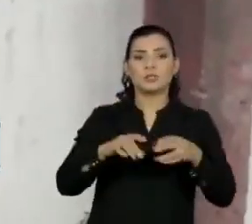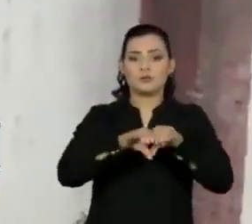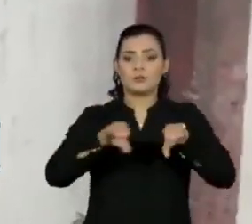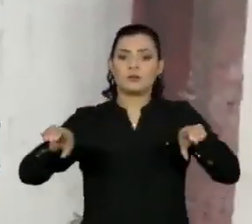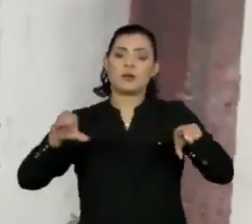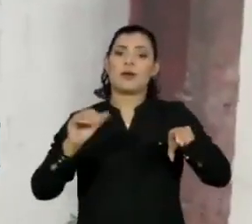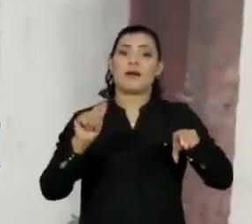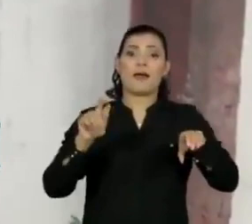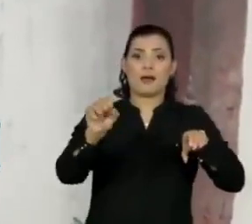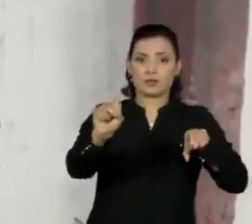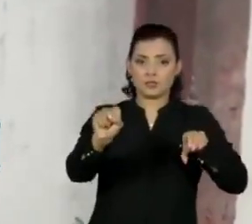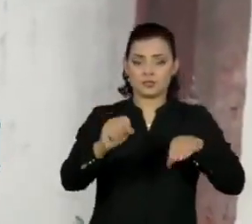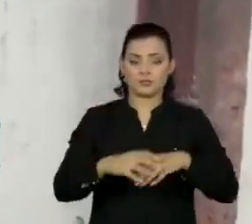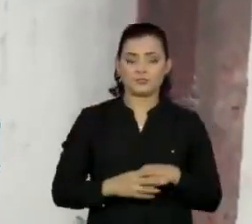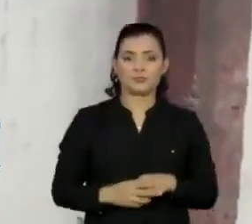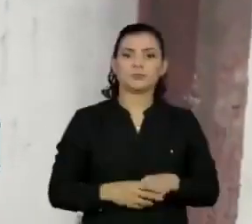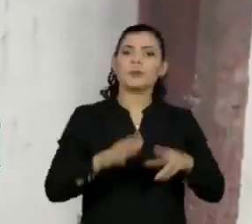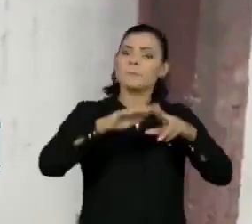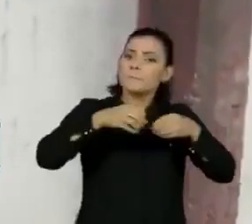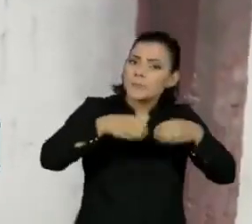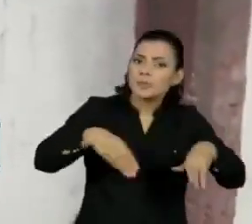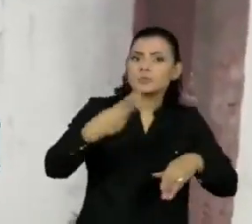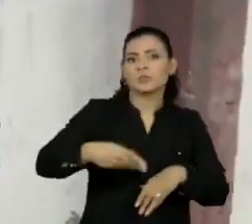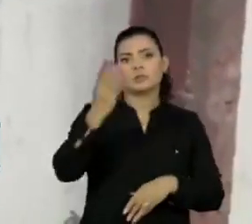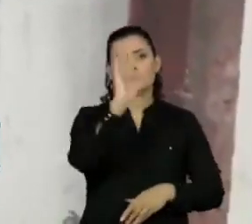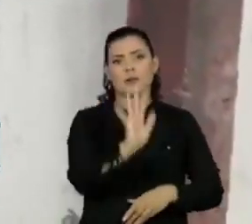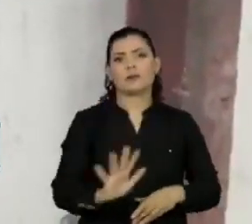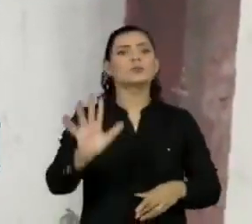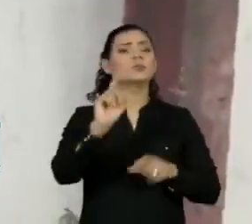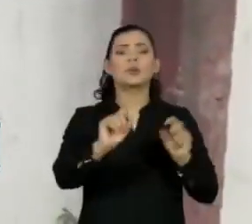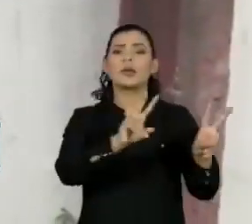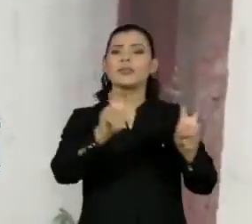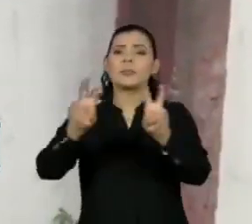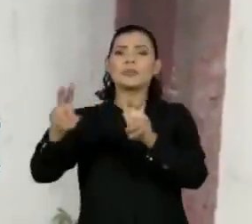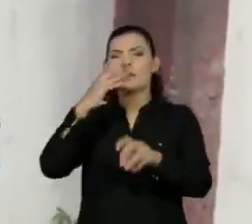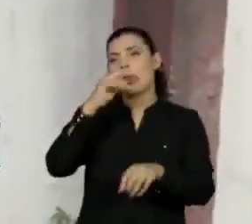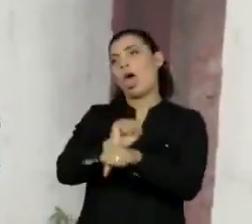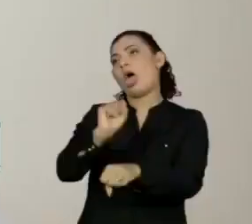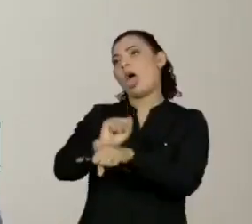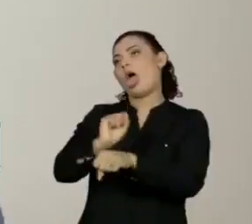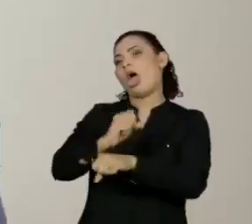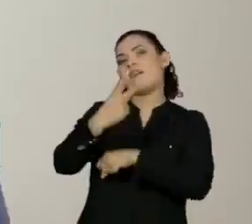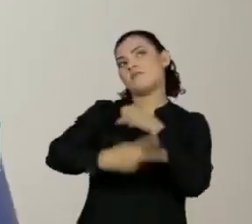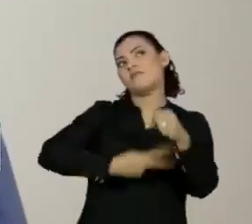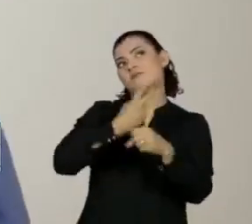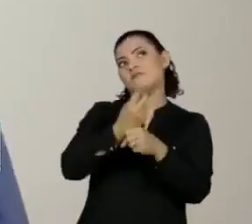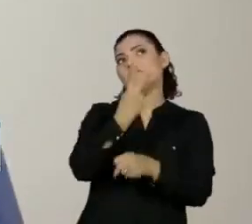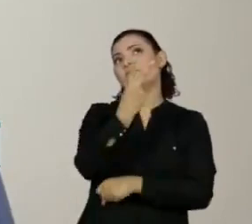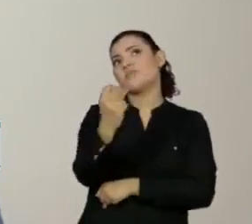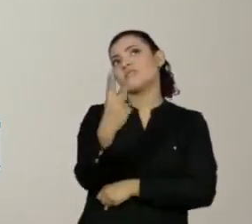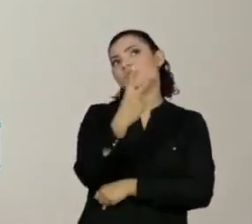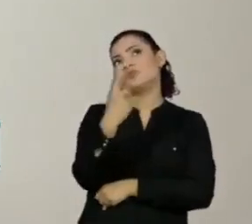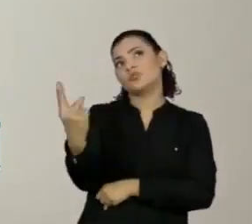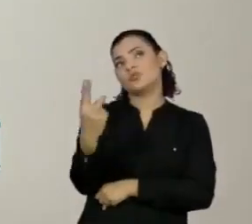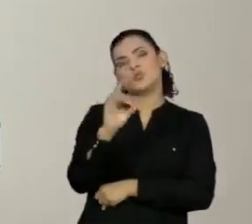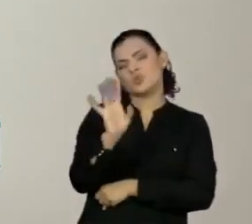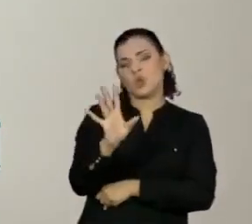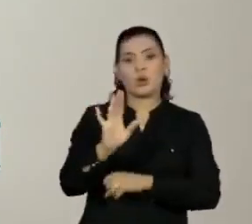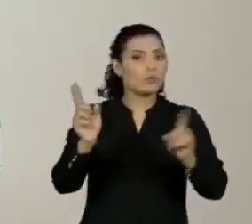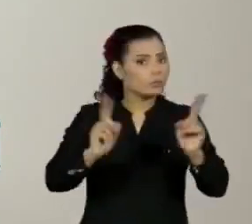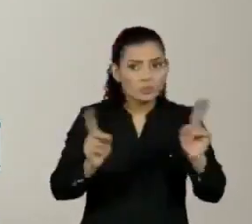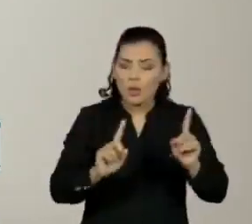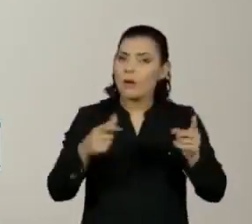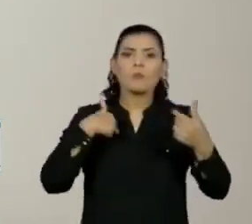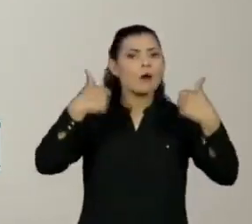enorme prejuízo para o país deixar matérias importantes só para o início do ano que vem. Eu defendo que se suspenda